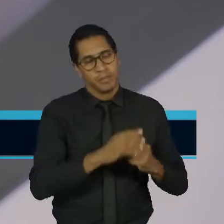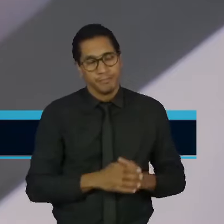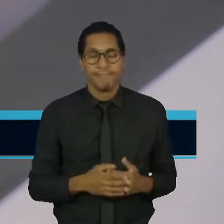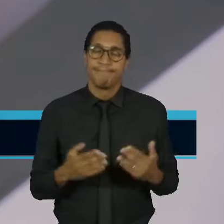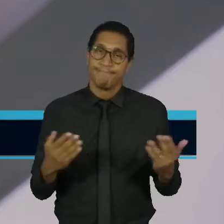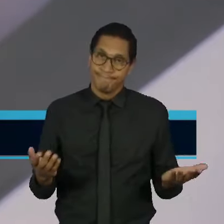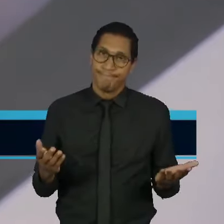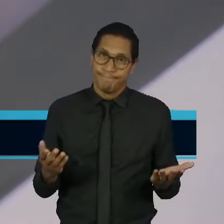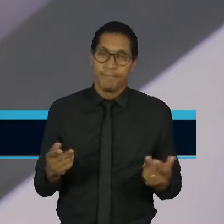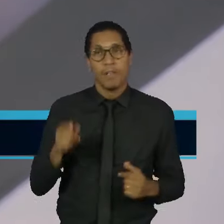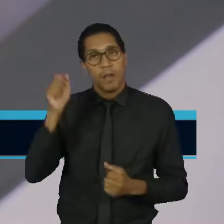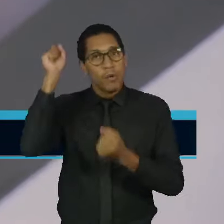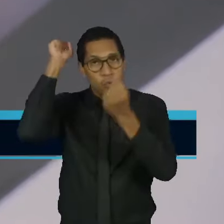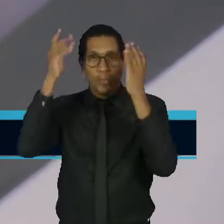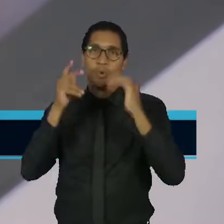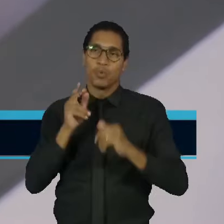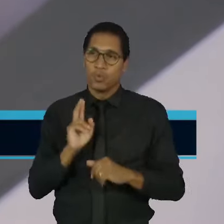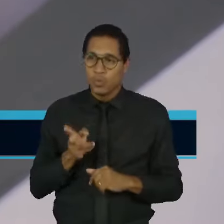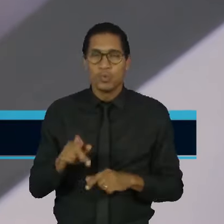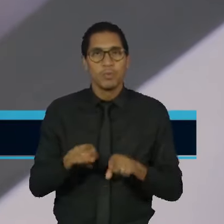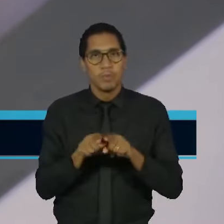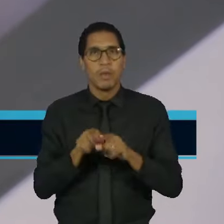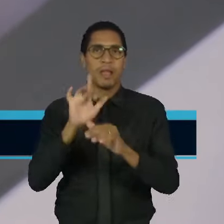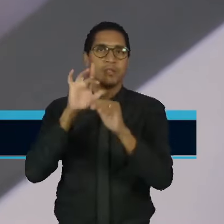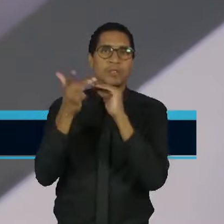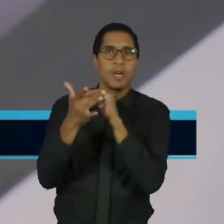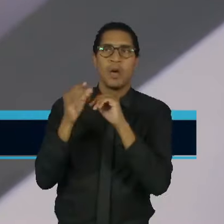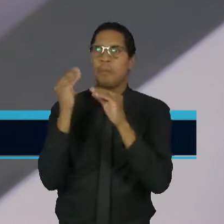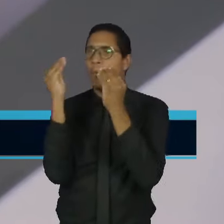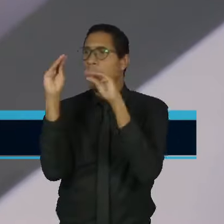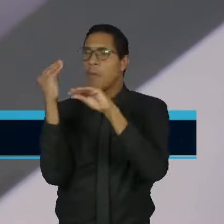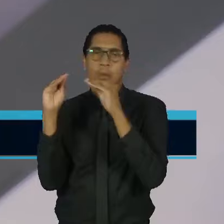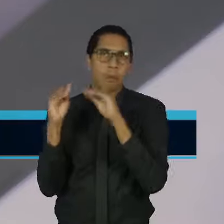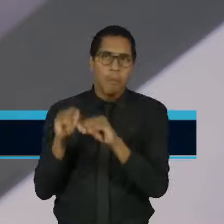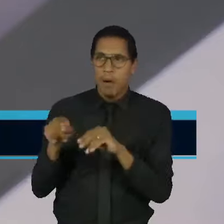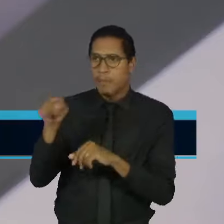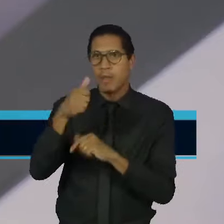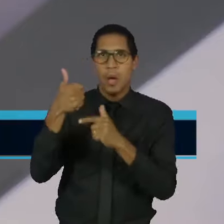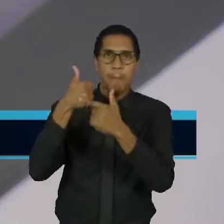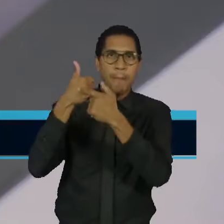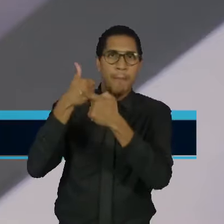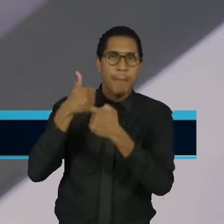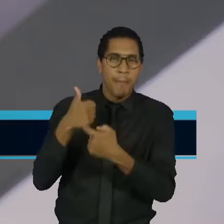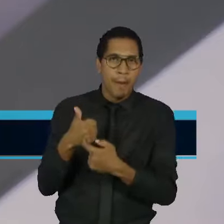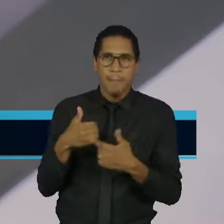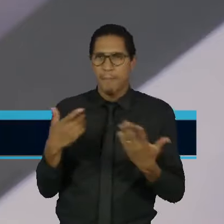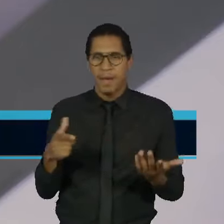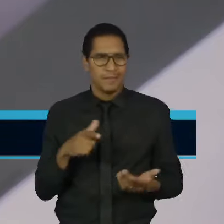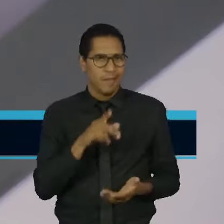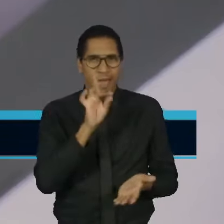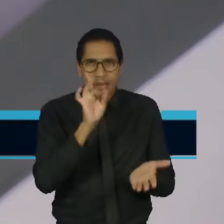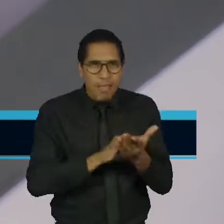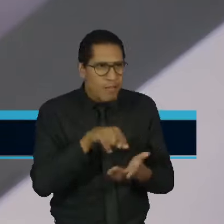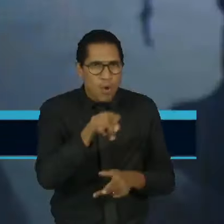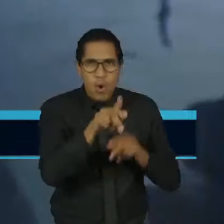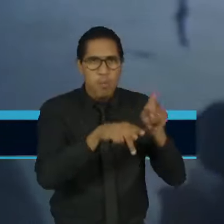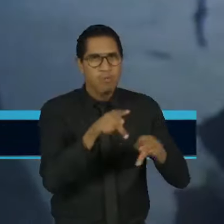disse, ele faz muito isso, usa muito as redes sociais, mas não tem amparo, não tem lastro na realidade.